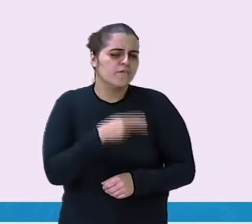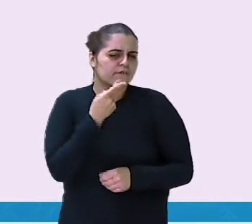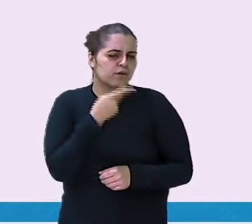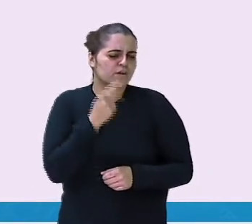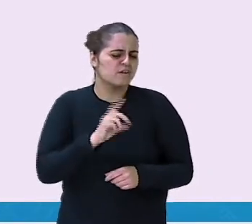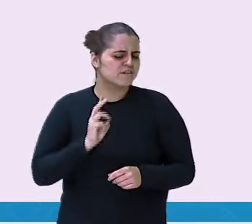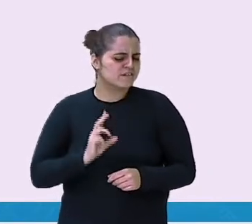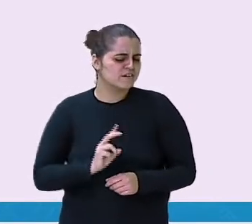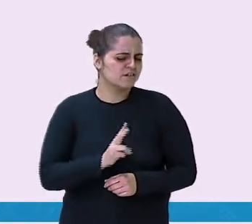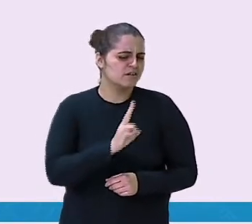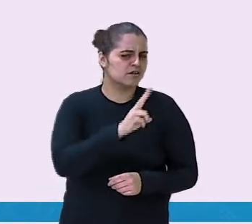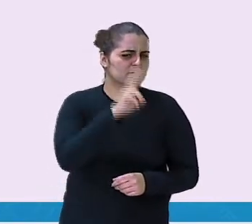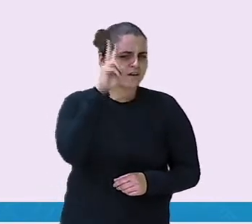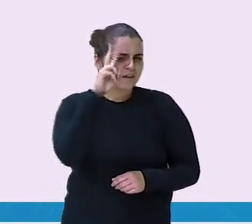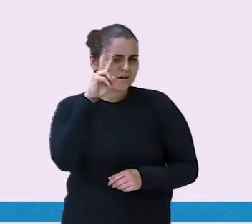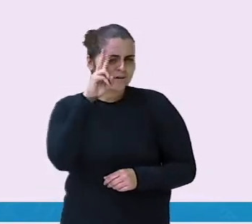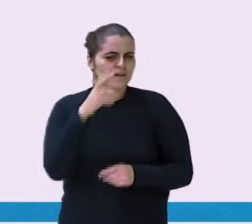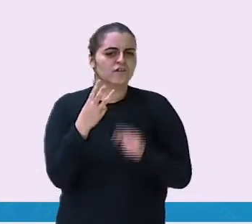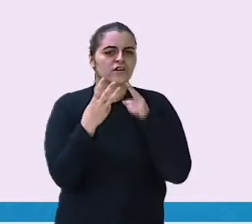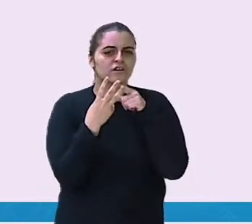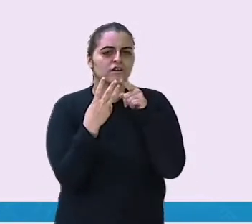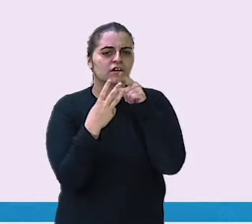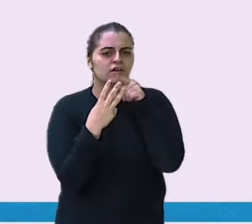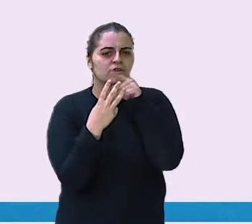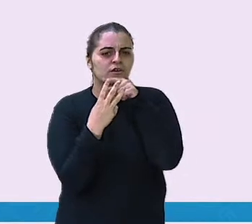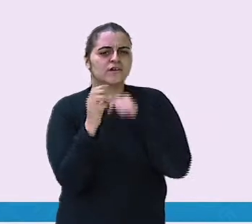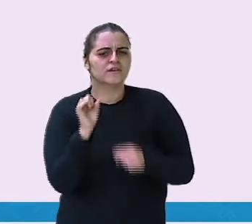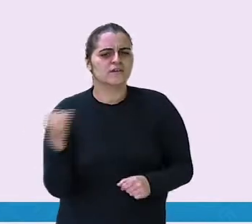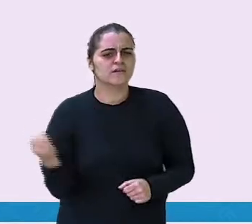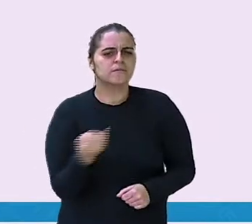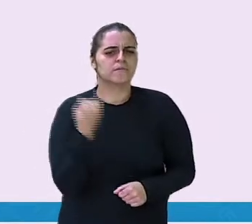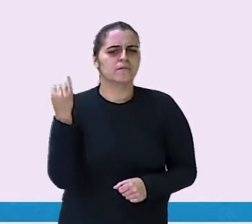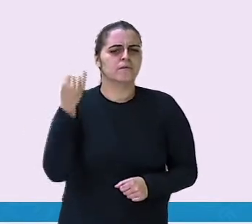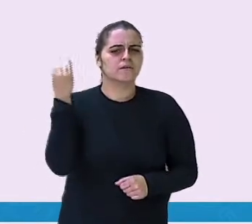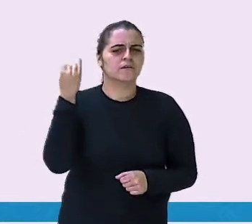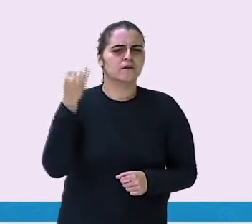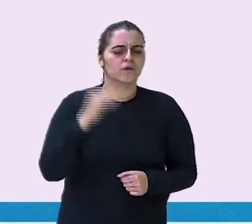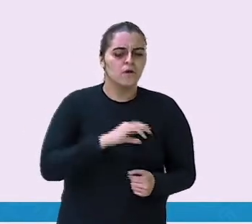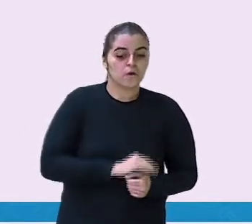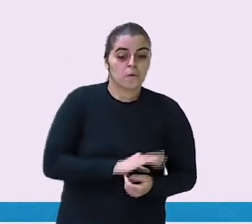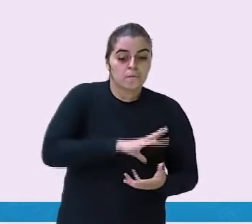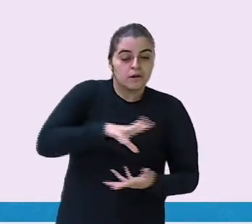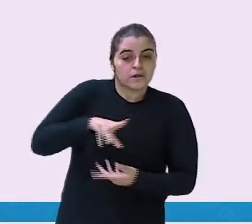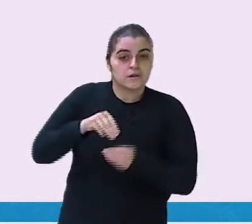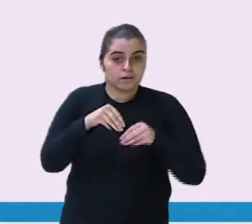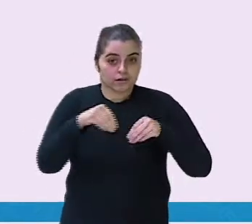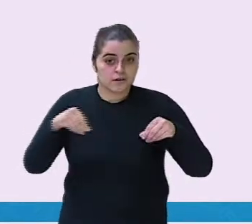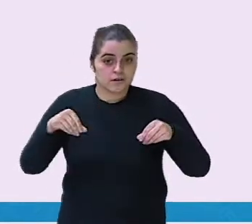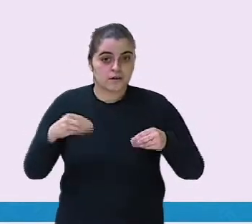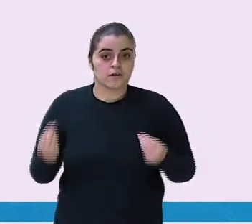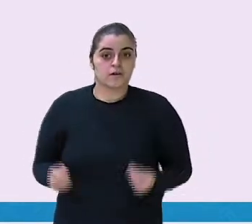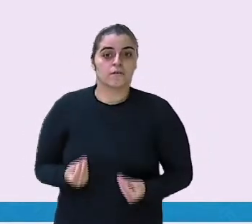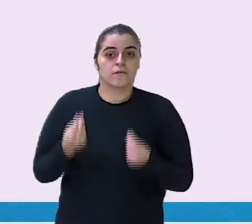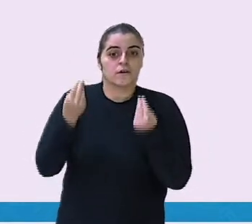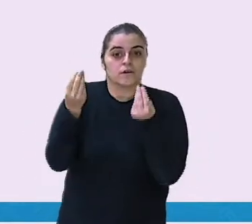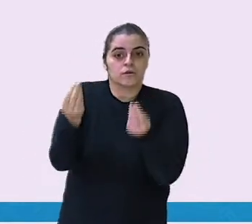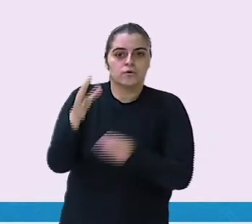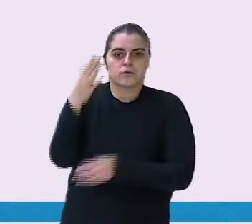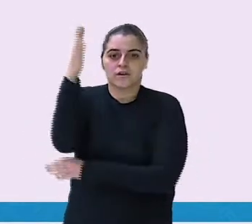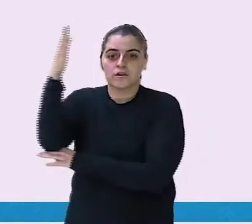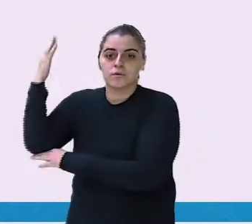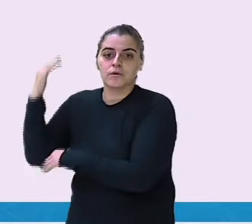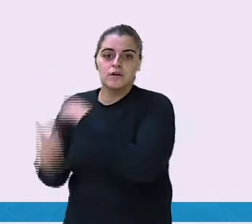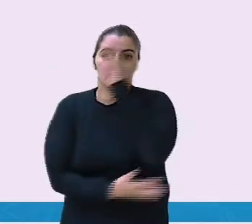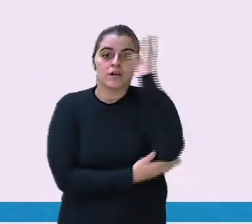lembrar de três coisas. A terra nos dá tudo o que necessitamos. Aqui está,